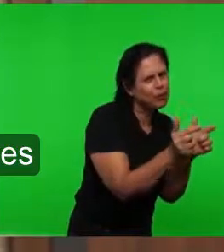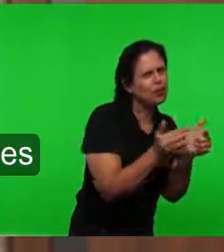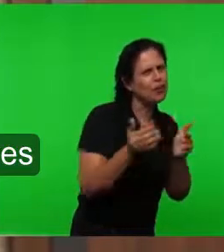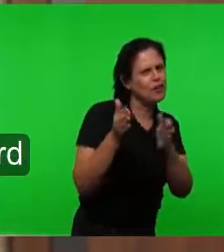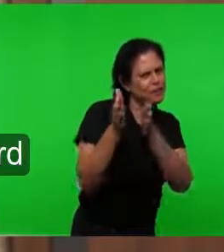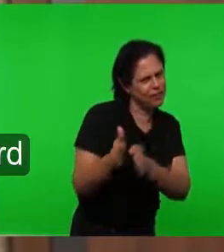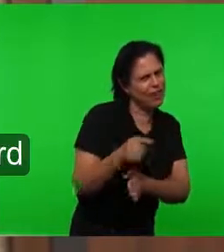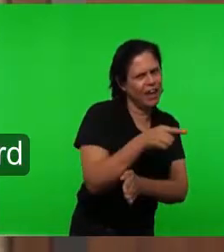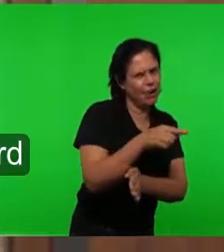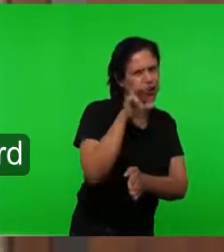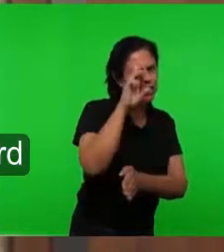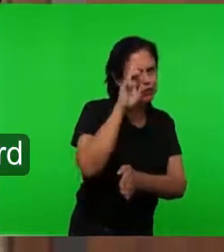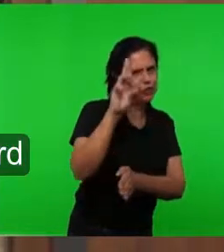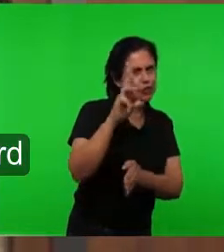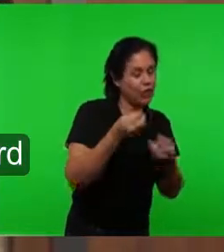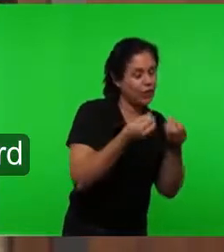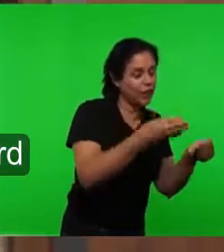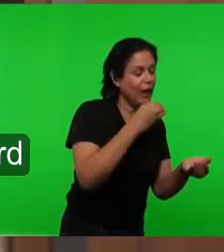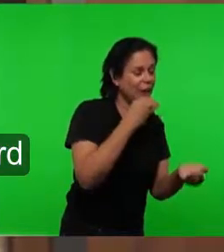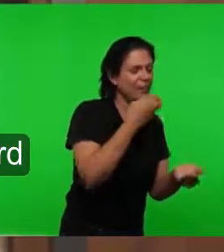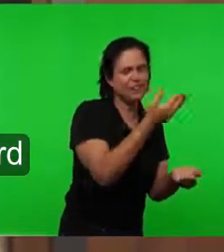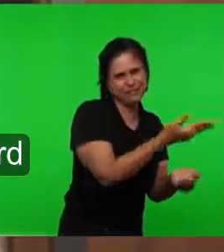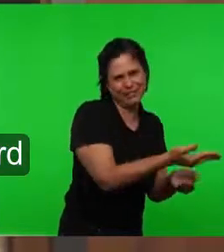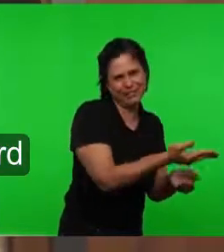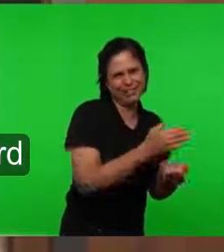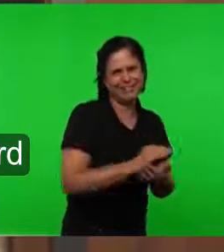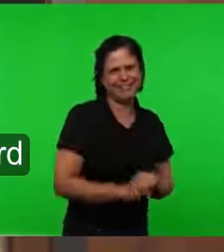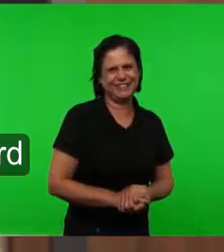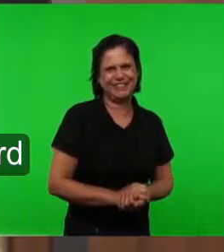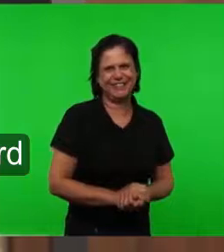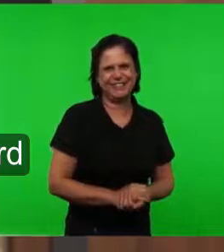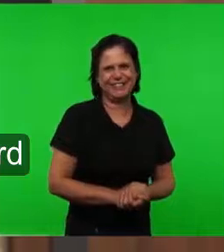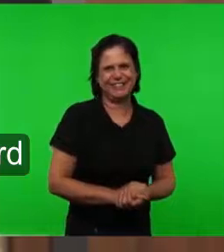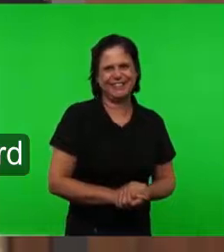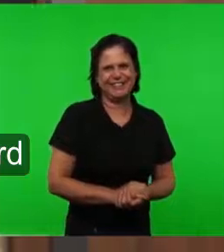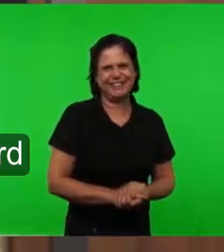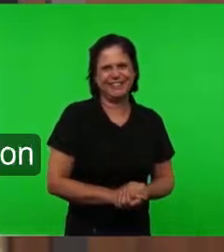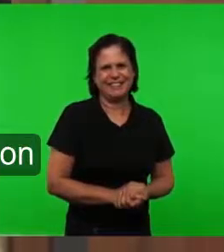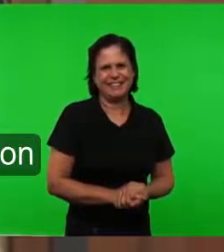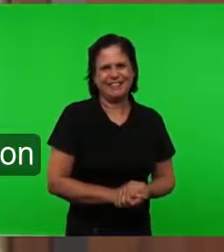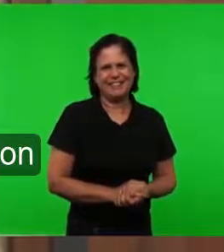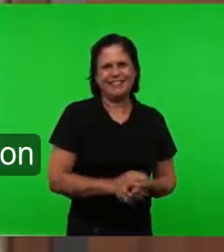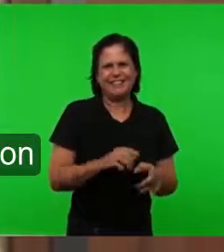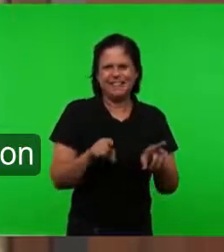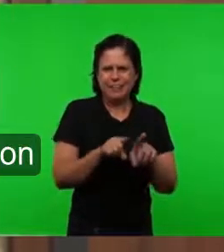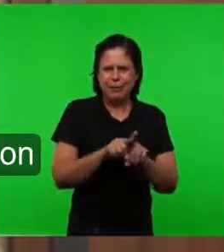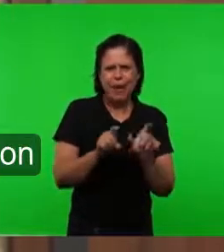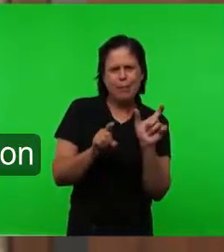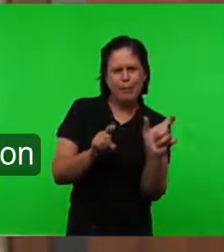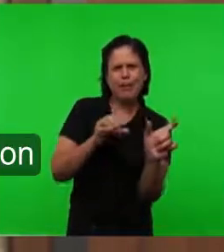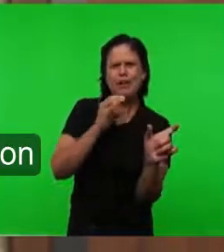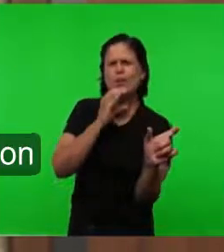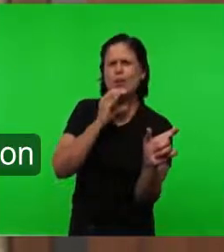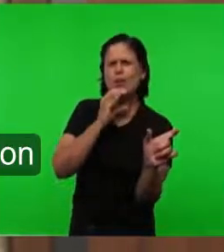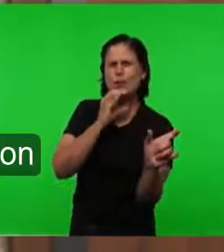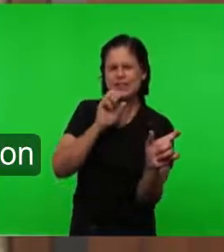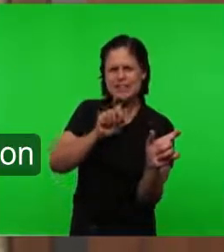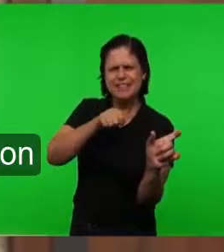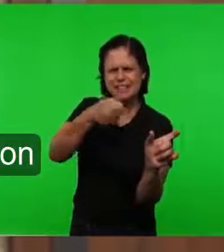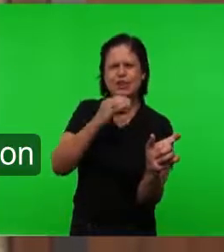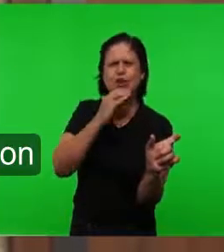conta com eles E dá o conhecimento Do senhor A eles E a palavra conhecimento Ou